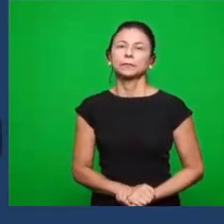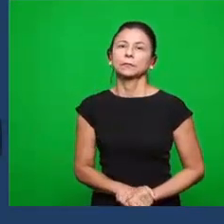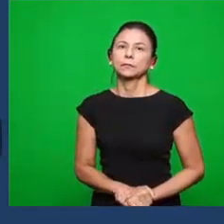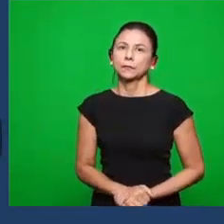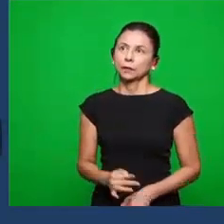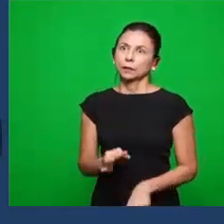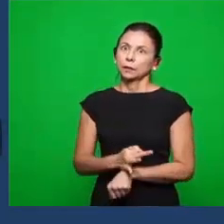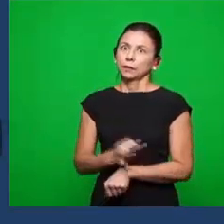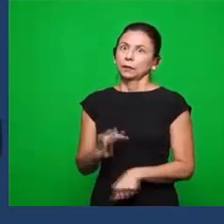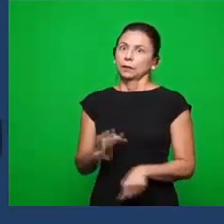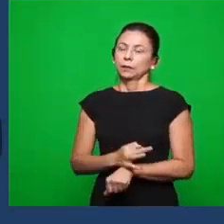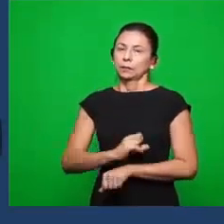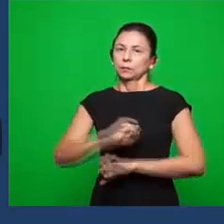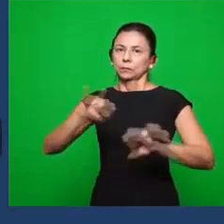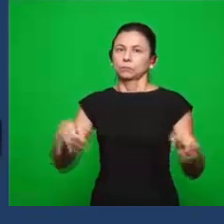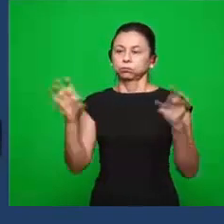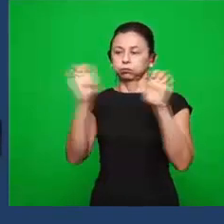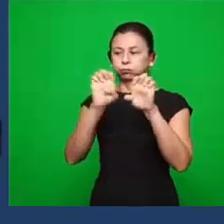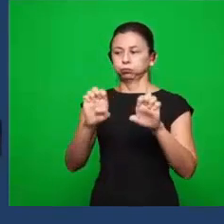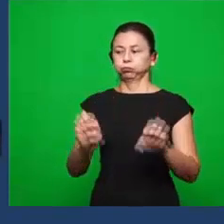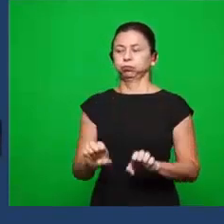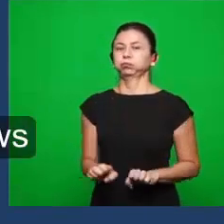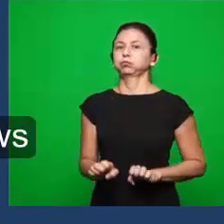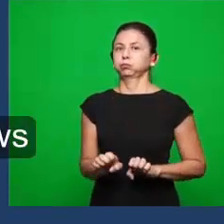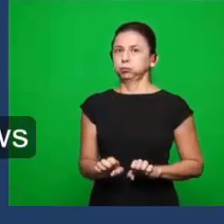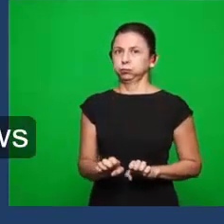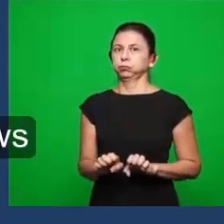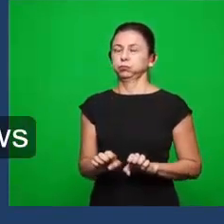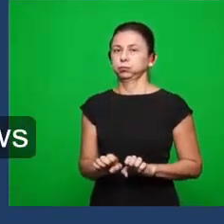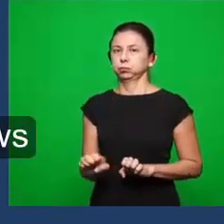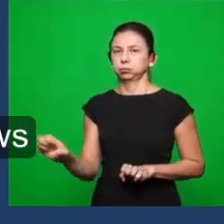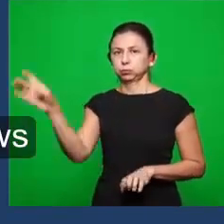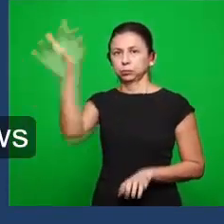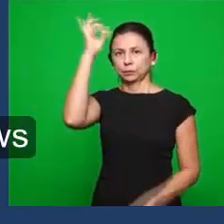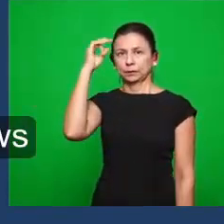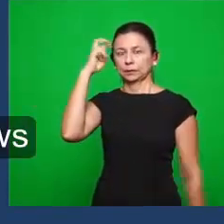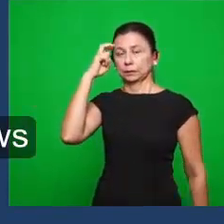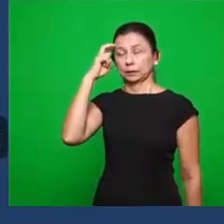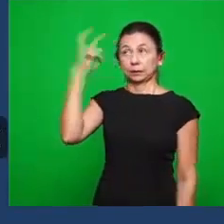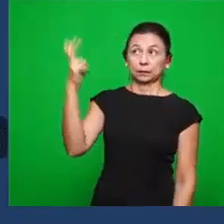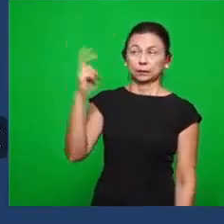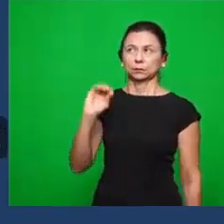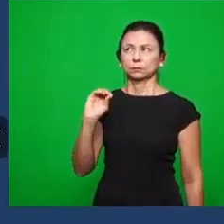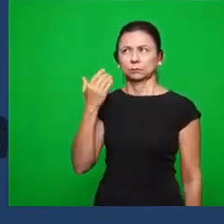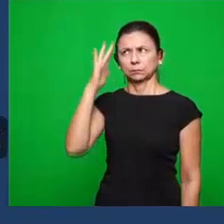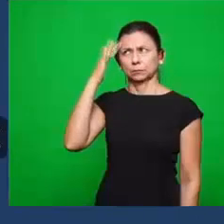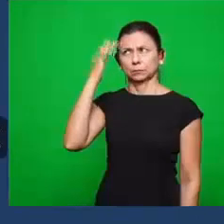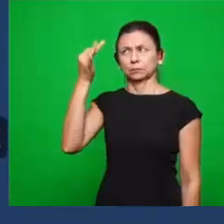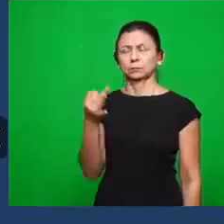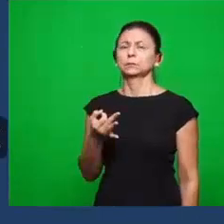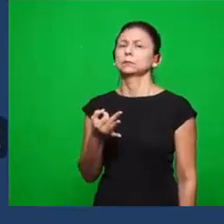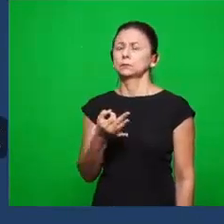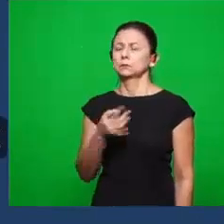Tolera a Jezabel. O versículo 20, fala do Espírito de inteligência ou discernimento. Então, o Senhor sabe aquele que está